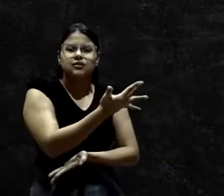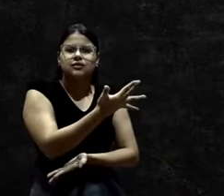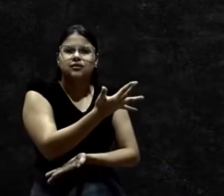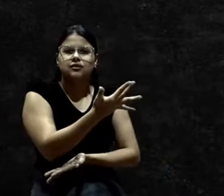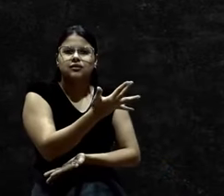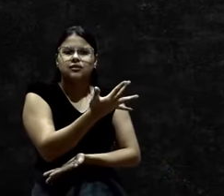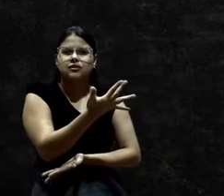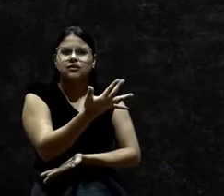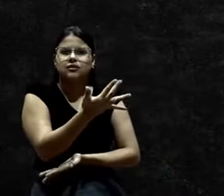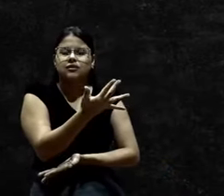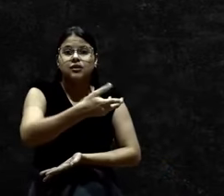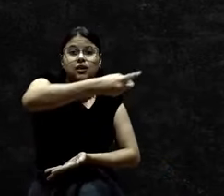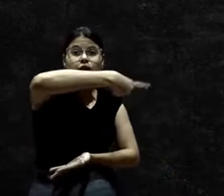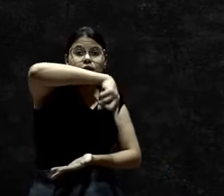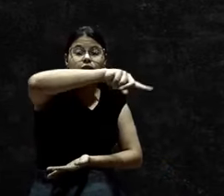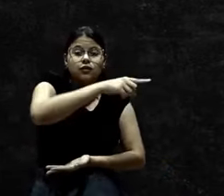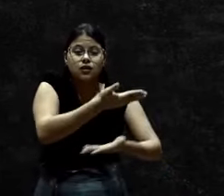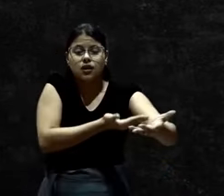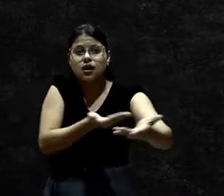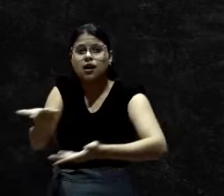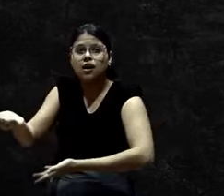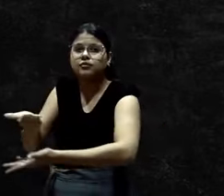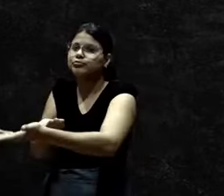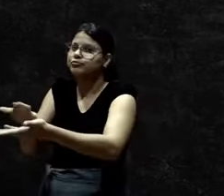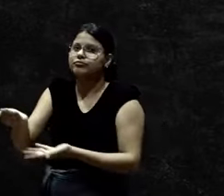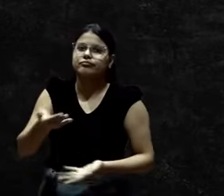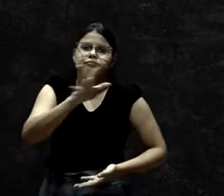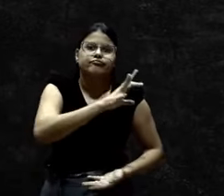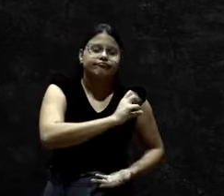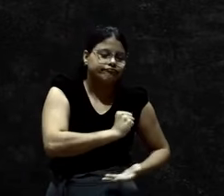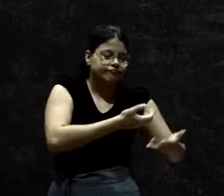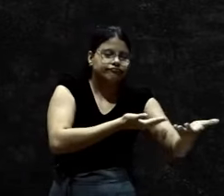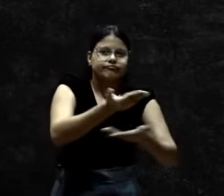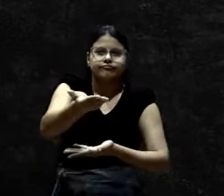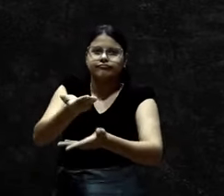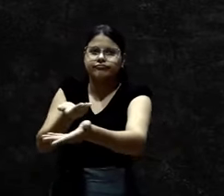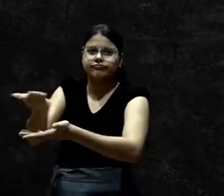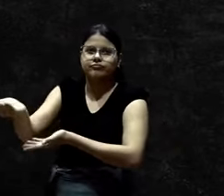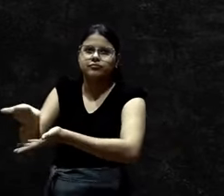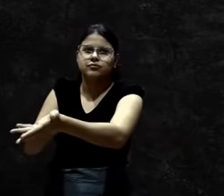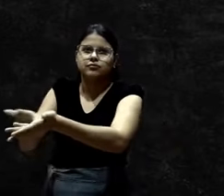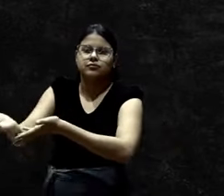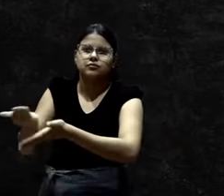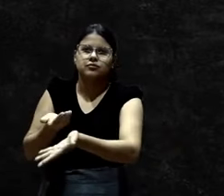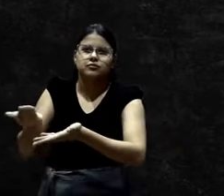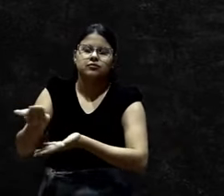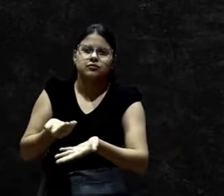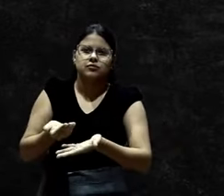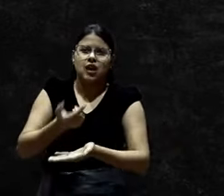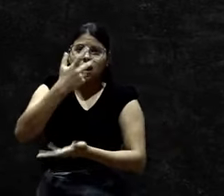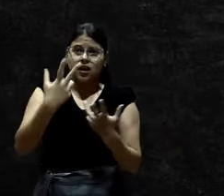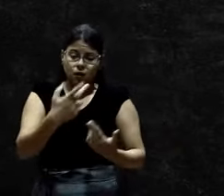que vocês amem uns aos outros. Assim como eu os amei.